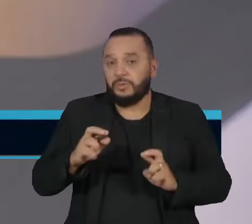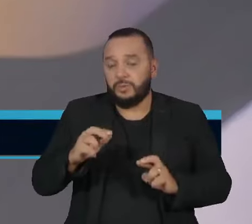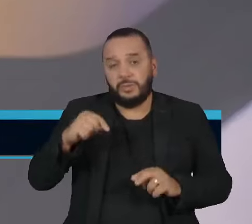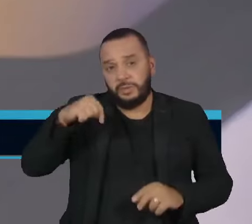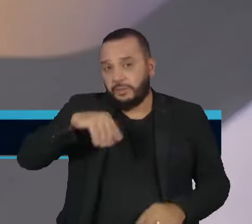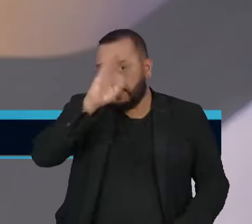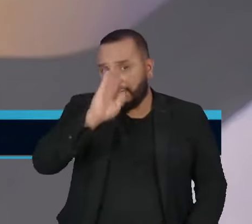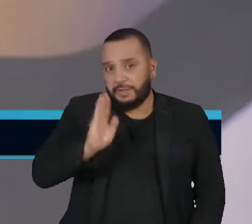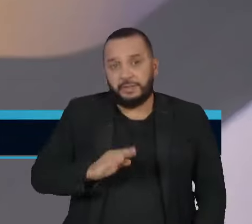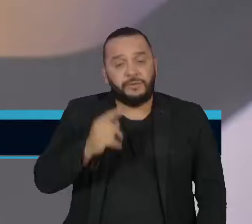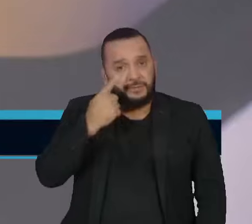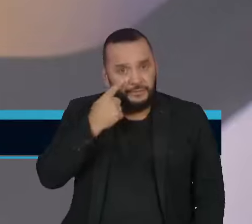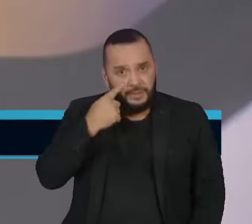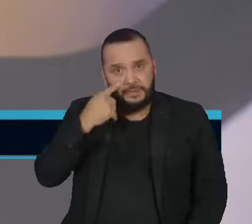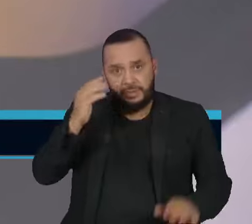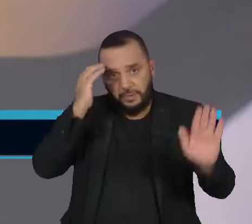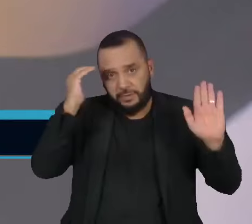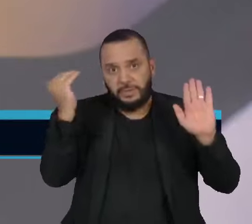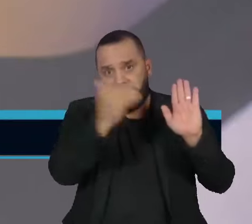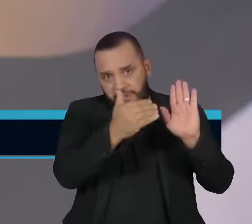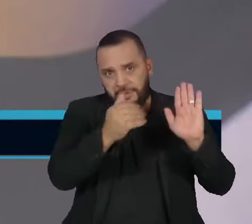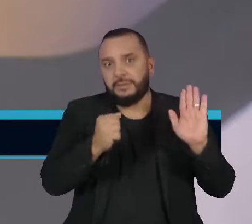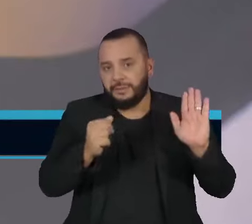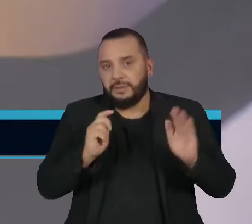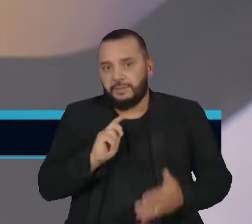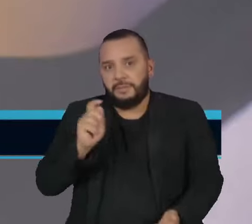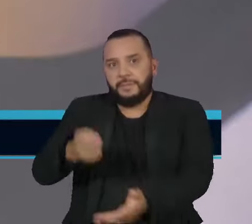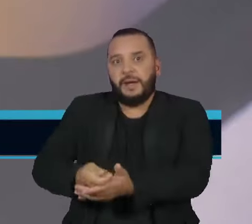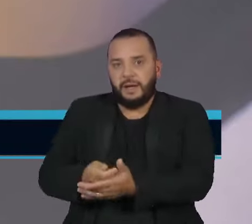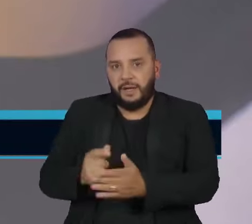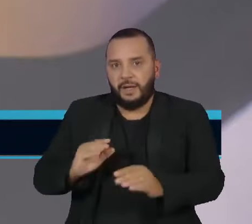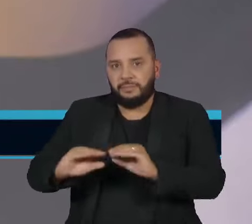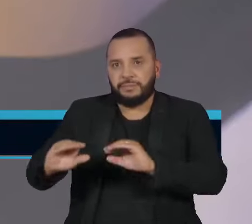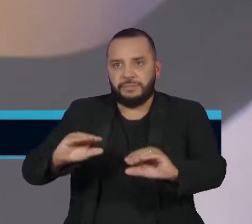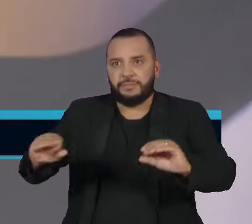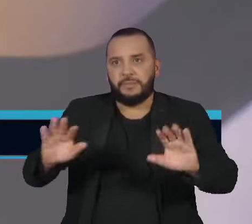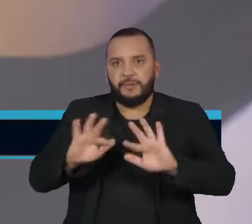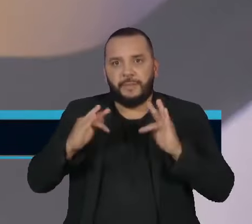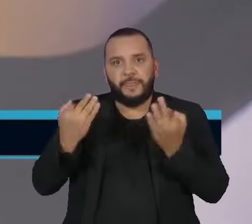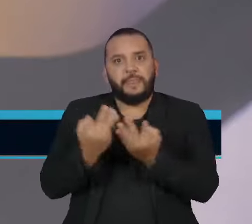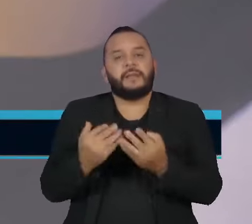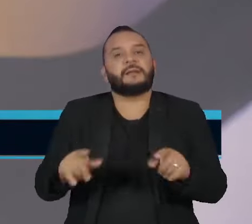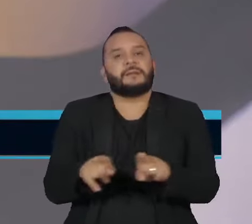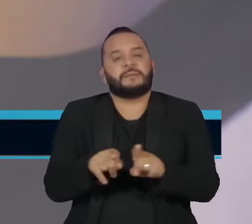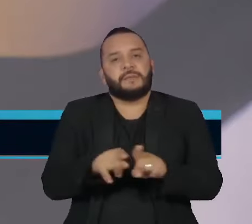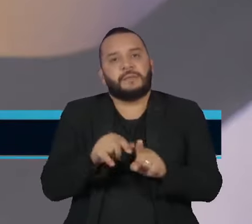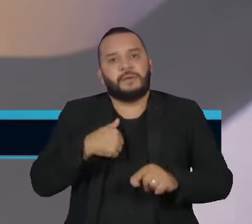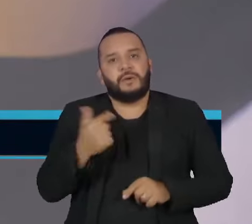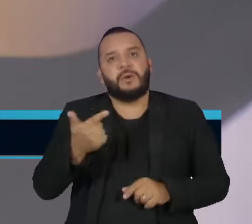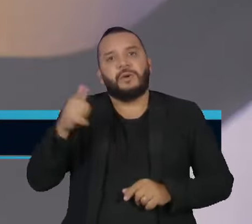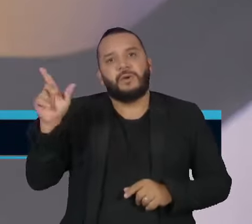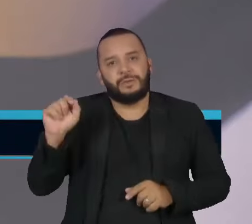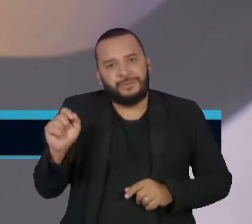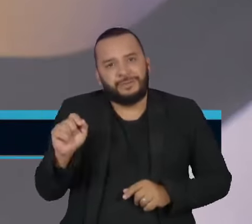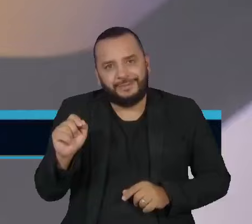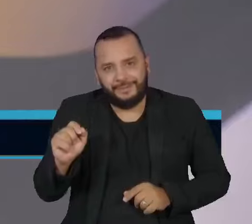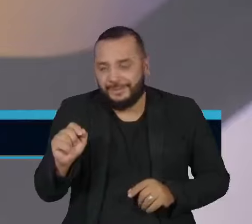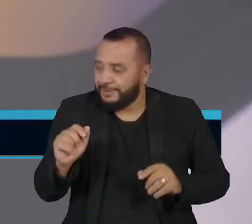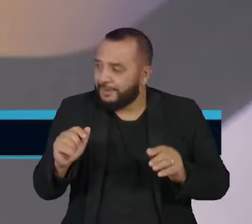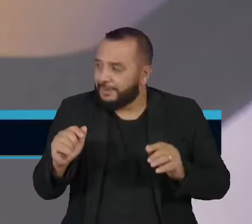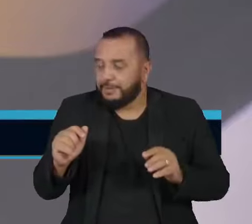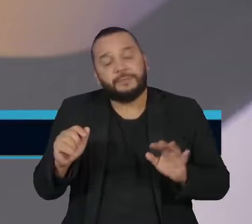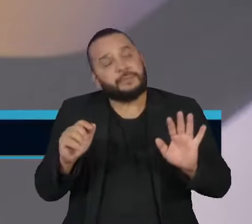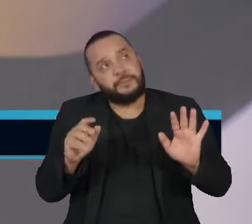cumprir, não só com as suas obrigações de pagar indenização, mas com as outras determinações da sentença, como de, por